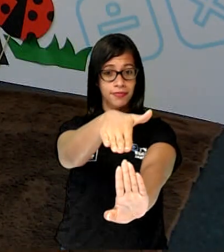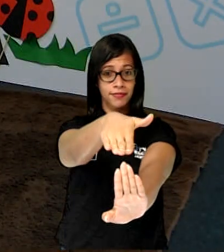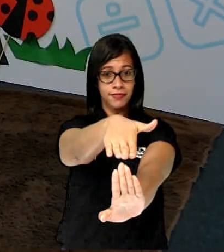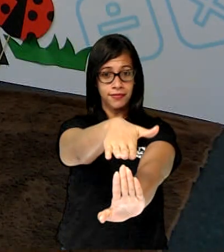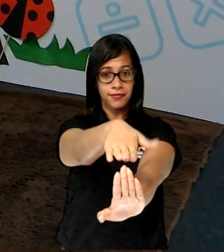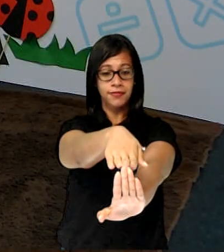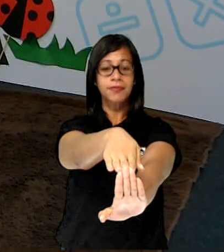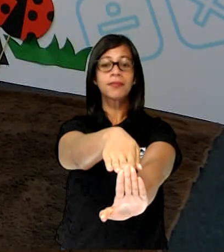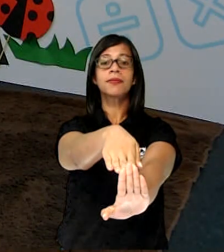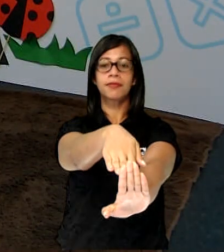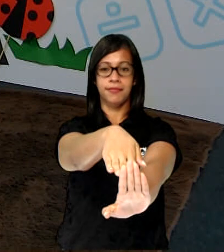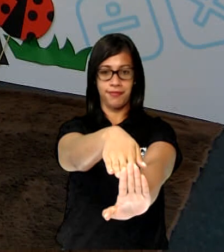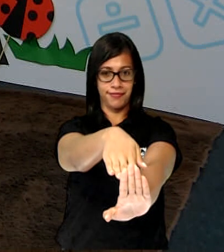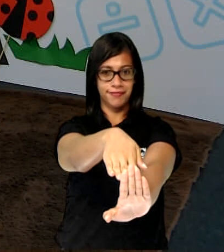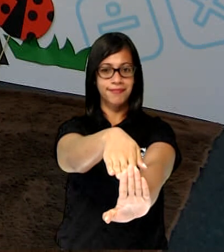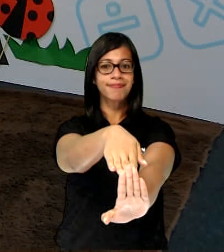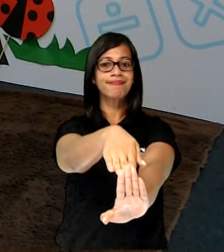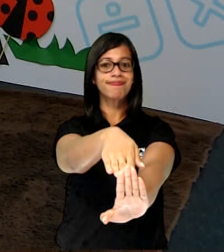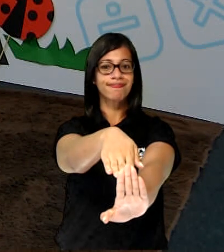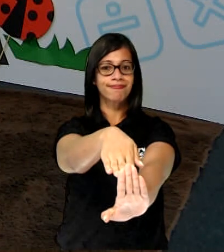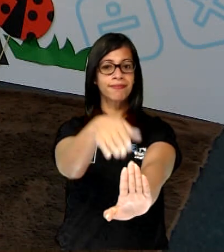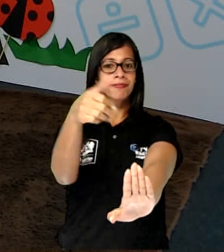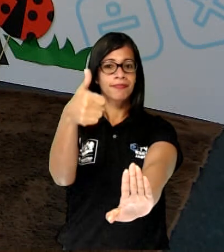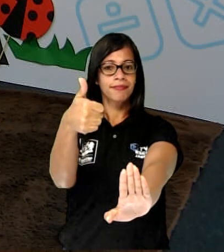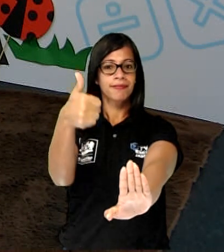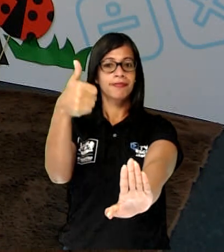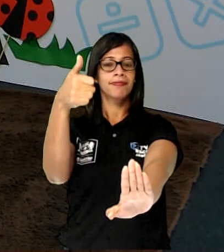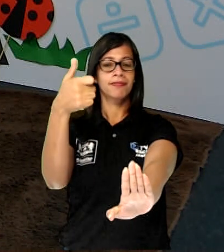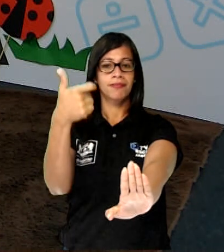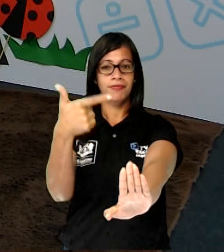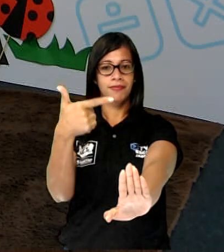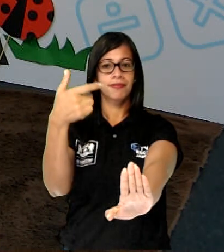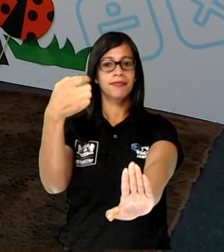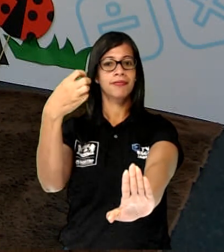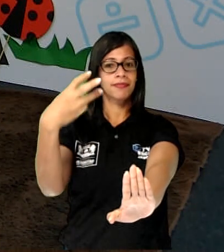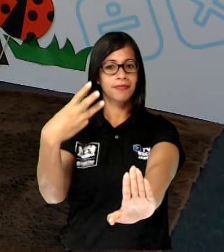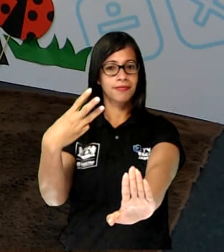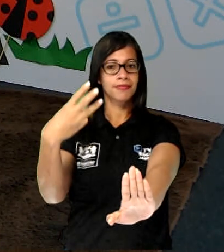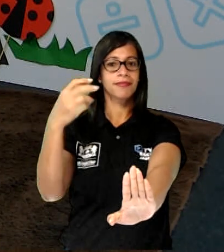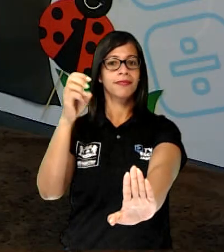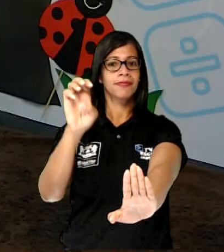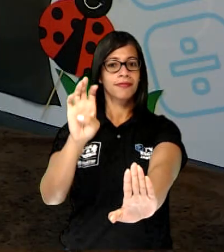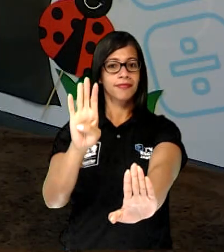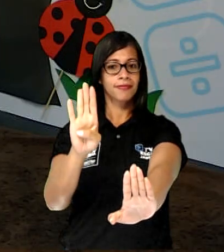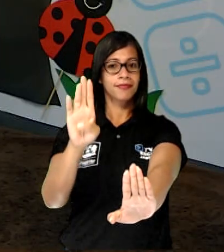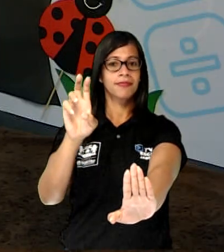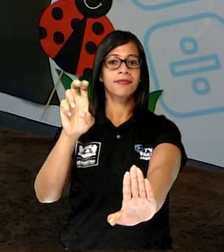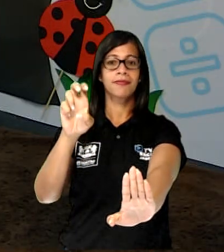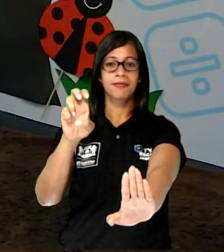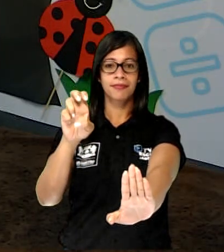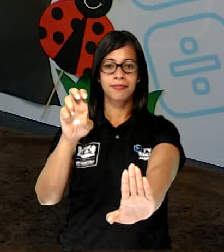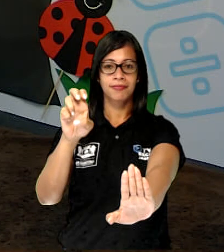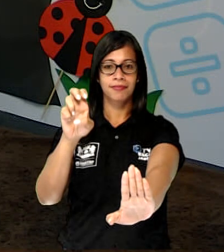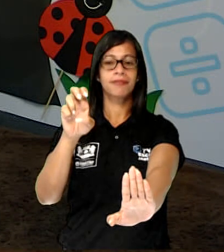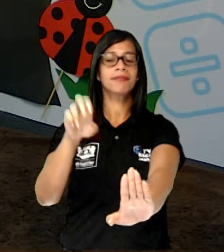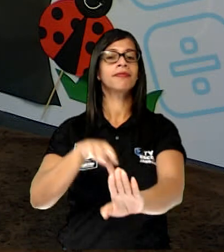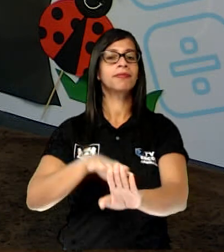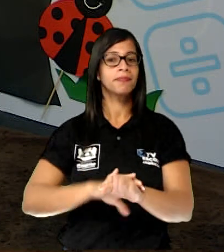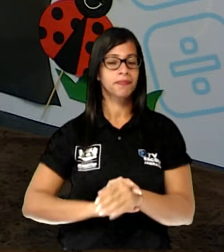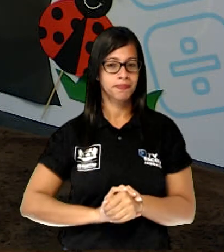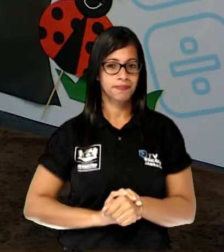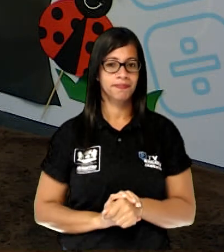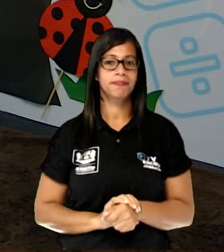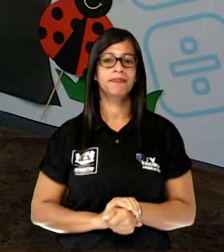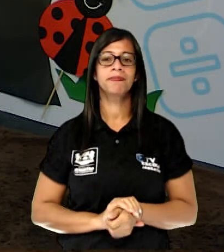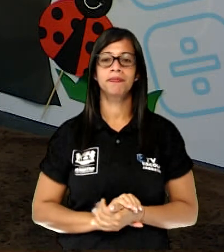que você conseguir. Conta até cinco. Um, dois, não pode dobrar o joelho, tá? O joelho tem que ficar bem